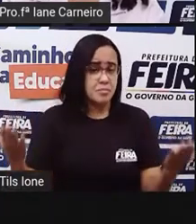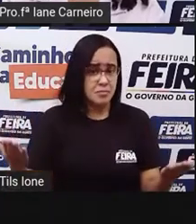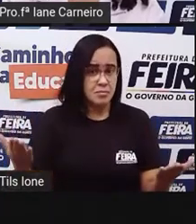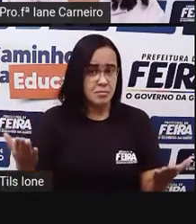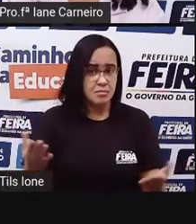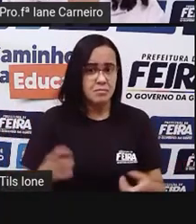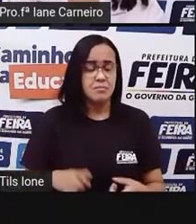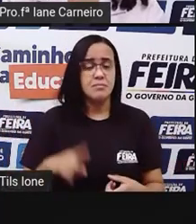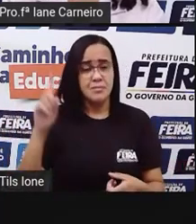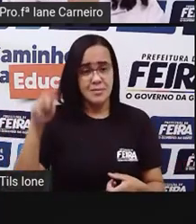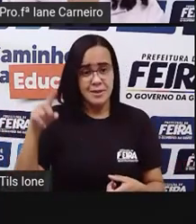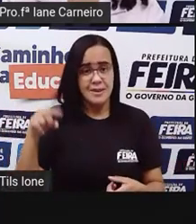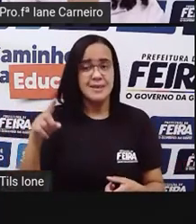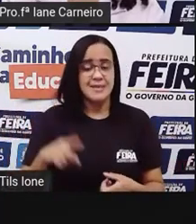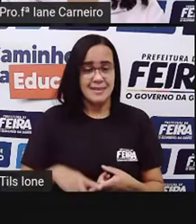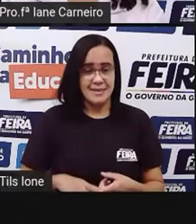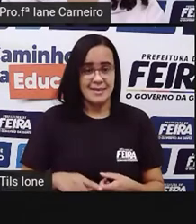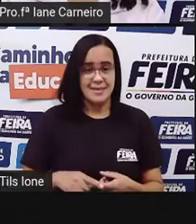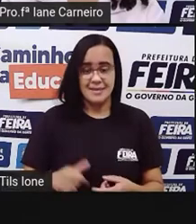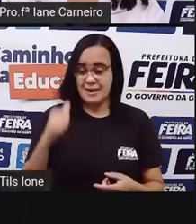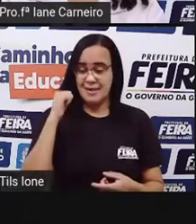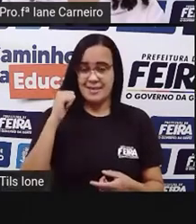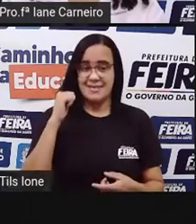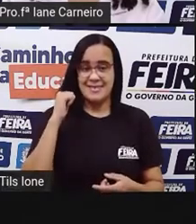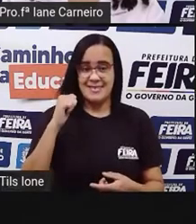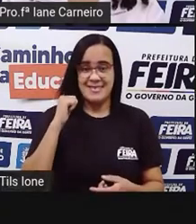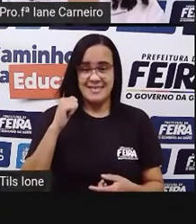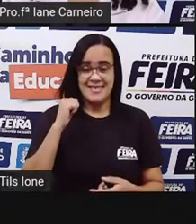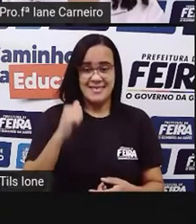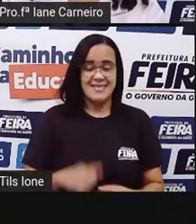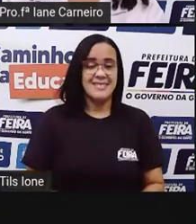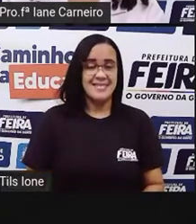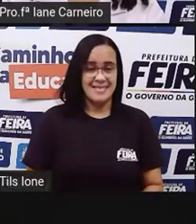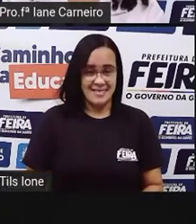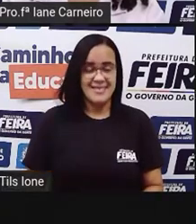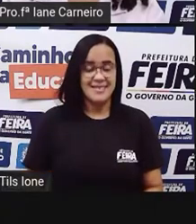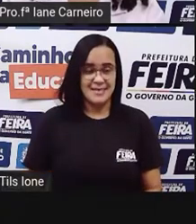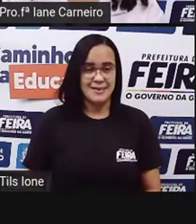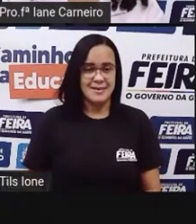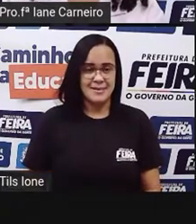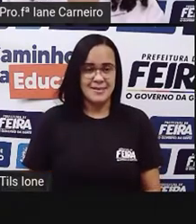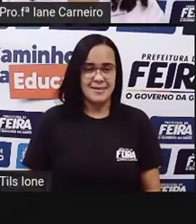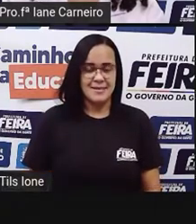Será? Ó a raquete aqui. Falei o quê? Atrás da raquete.